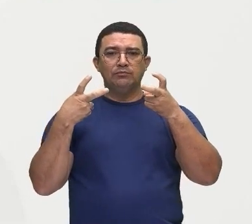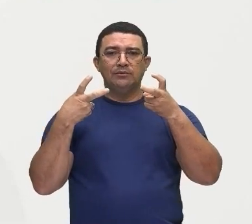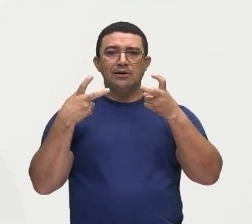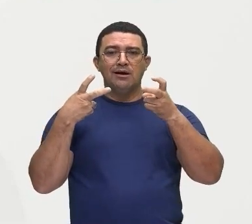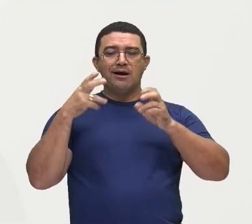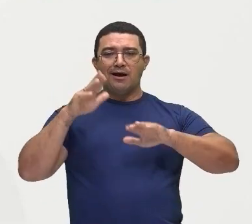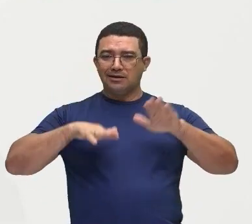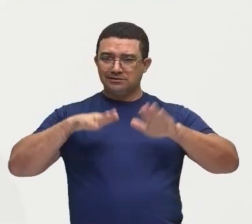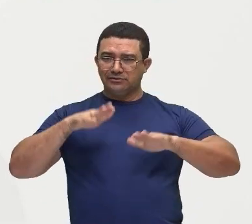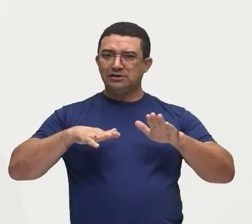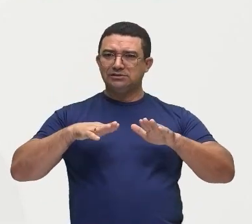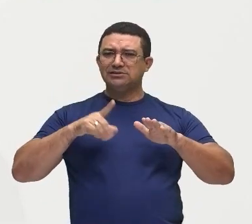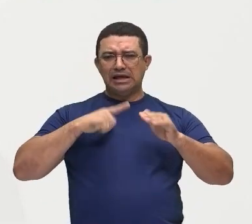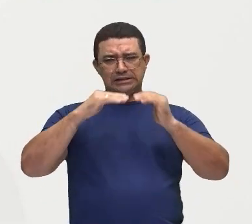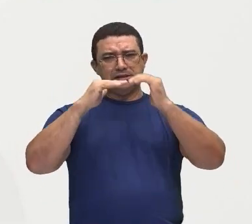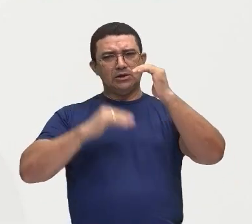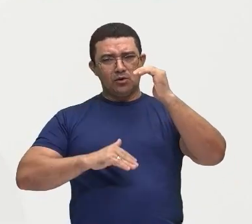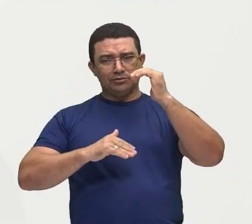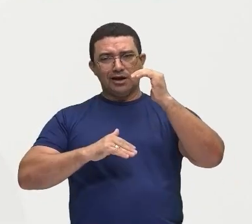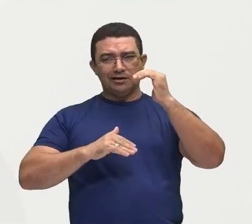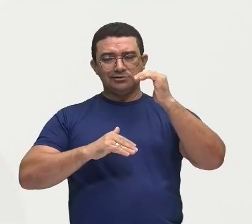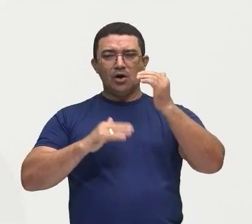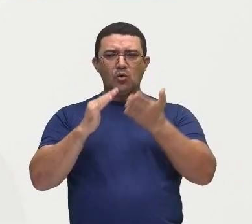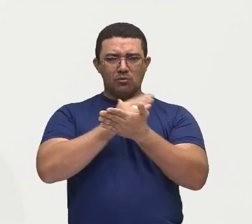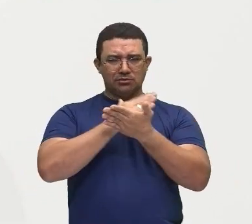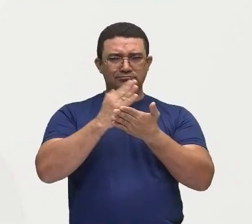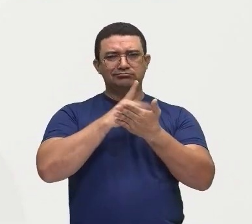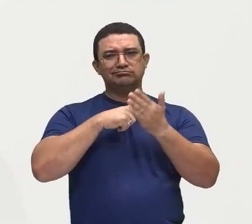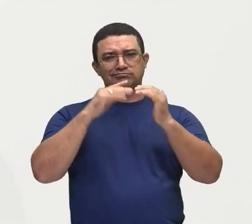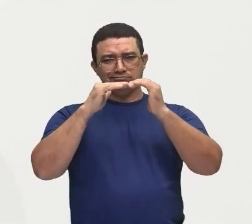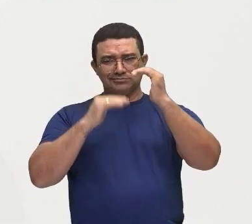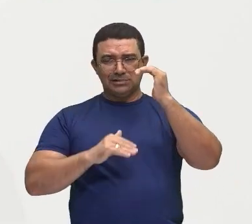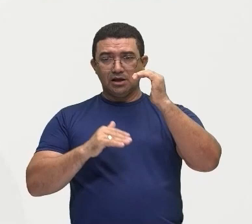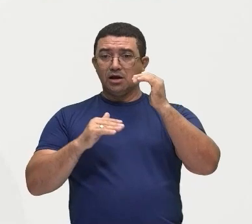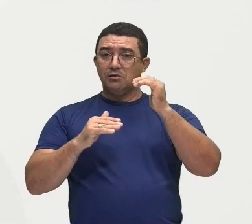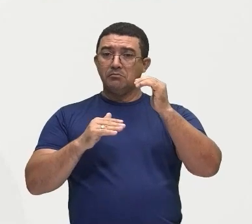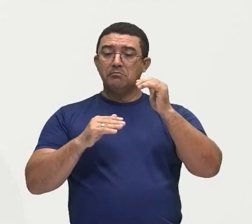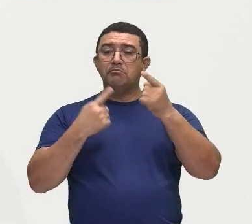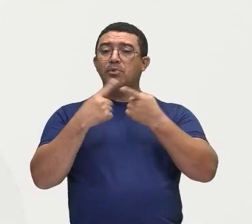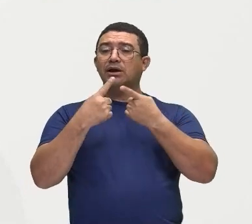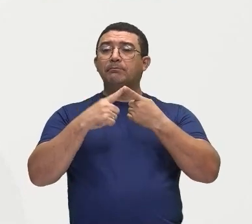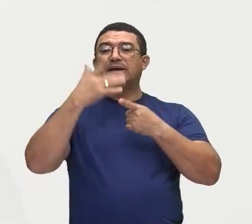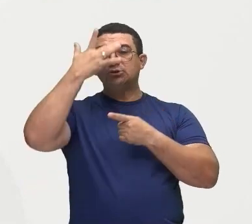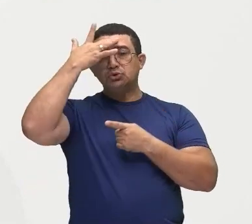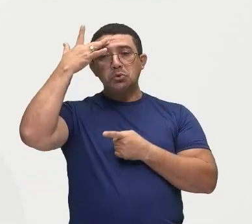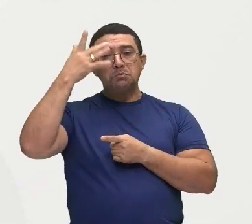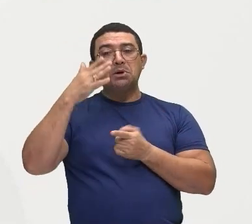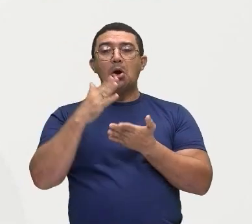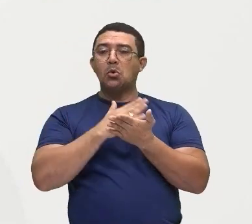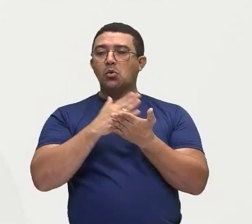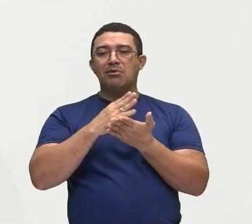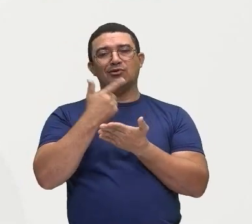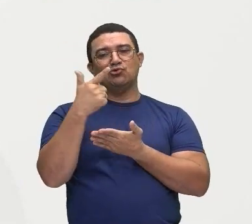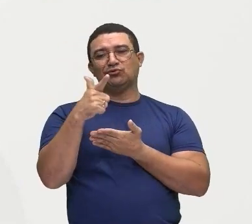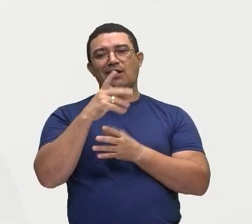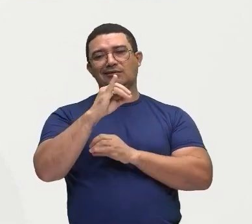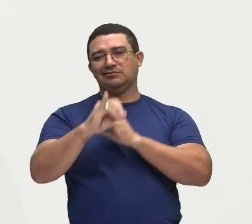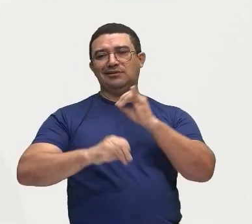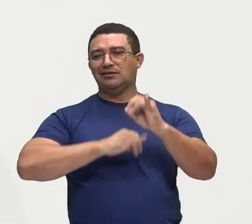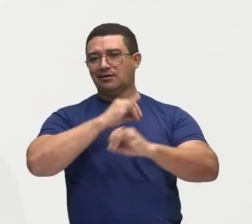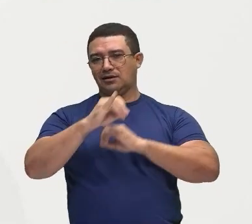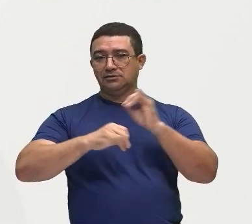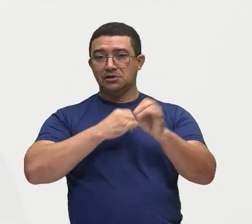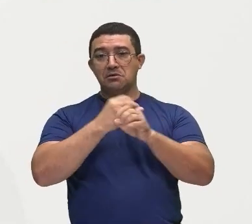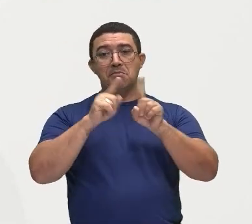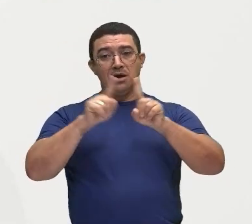uma grande desigualdade, gente, com relação às pessoas que não têm acesso, mas esse sistema de informação, ele